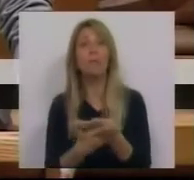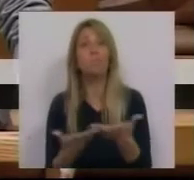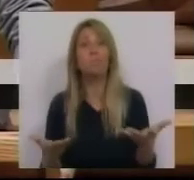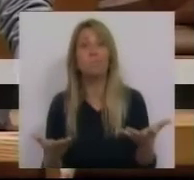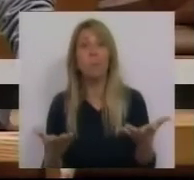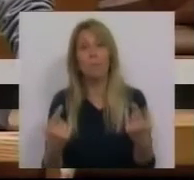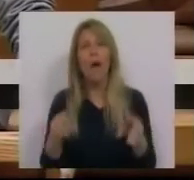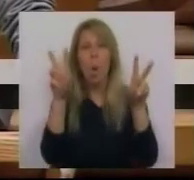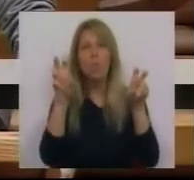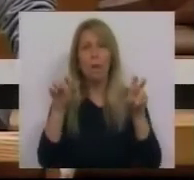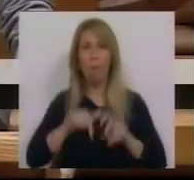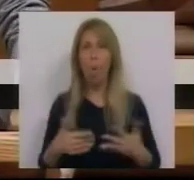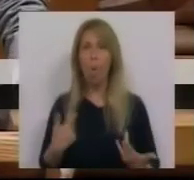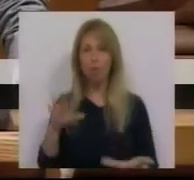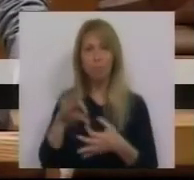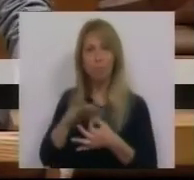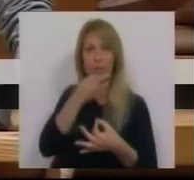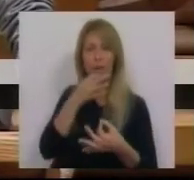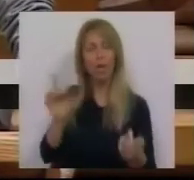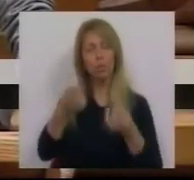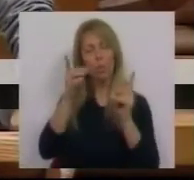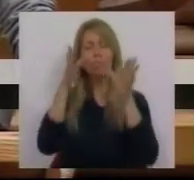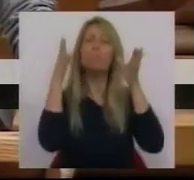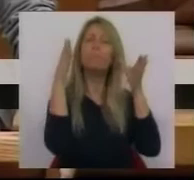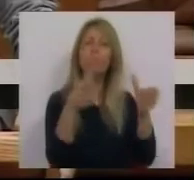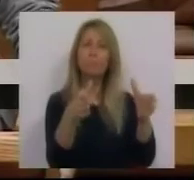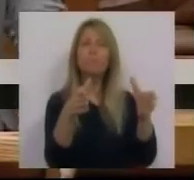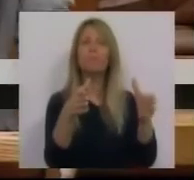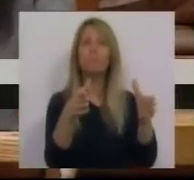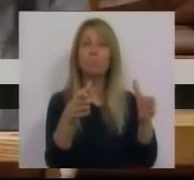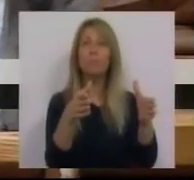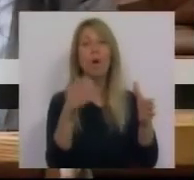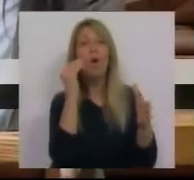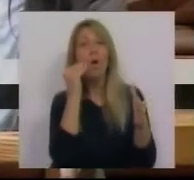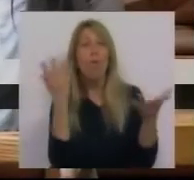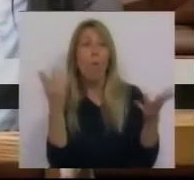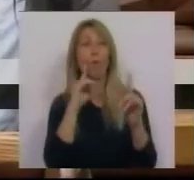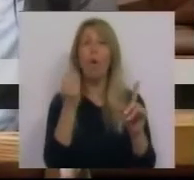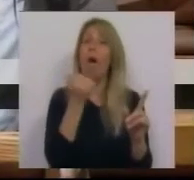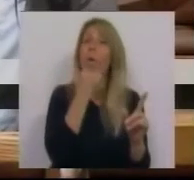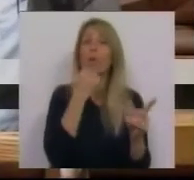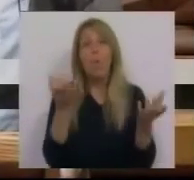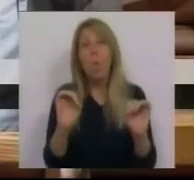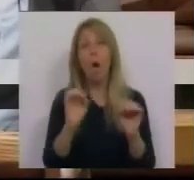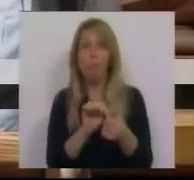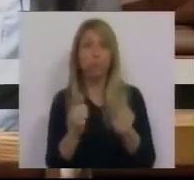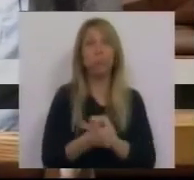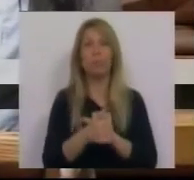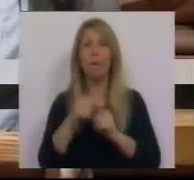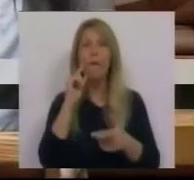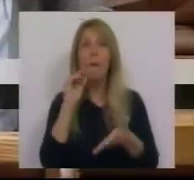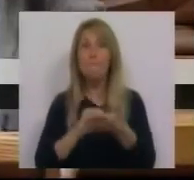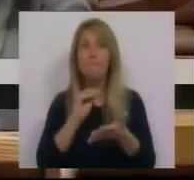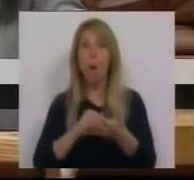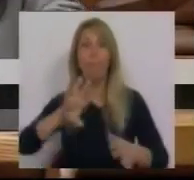tema que nos traz aqui hoje. Concentremos as atenções em como, não contentes com o empobrecimento forçado do país, PSD e